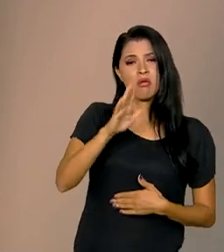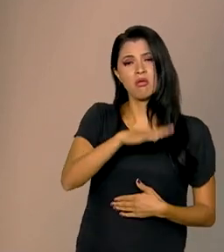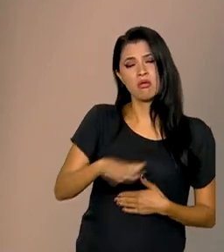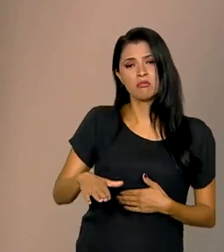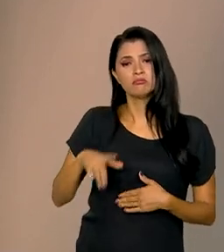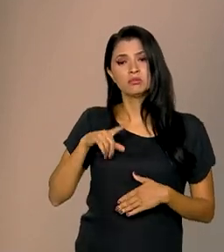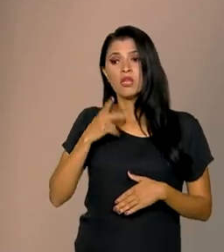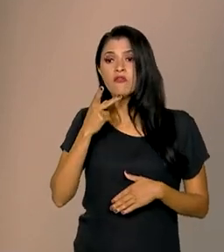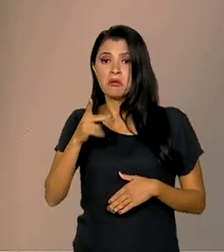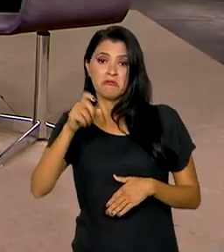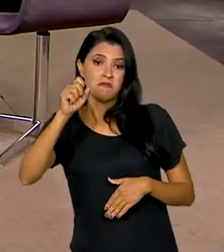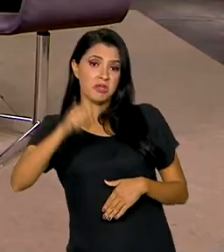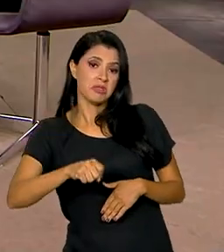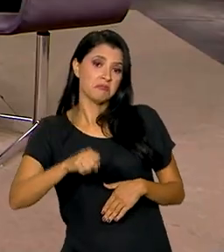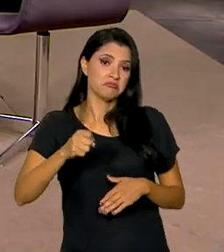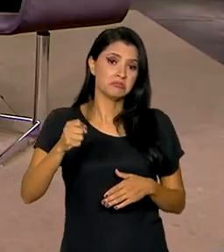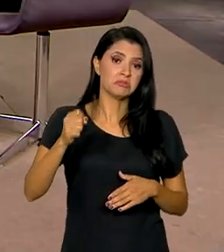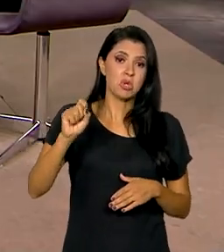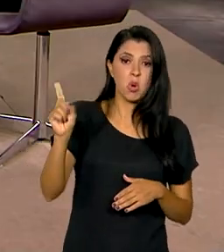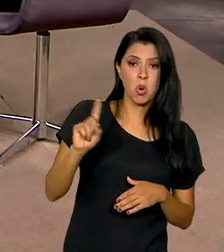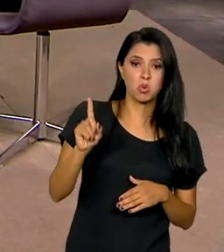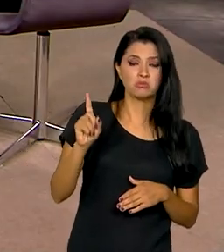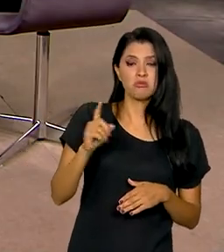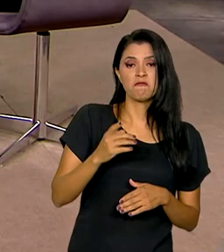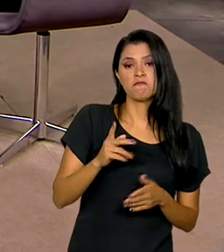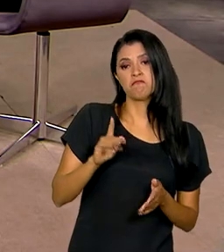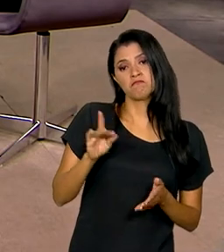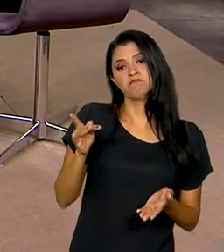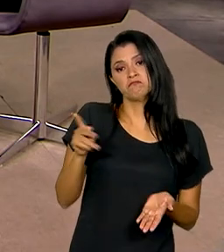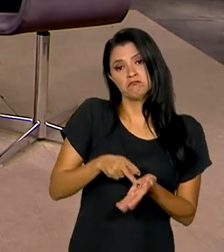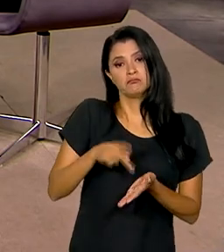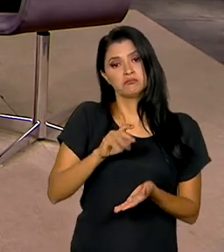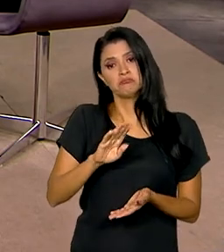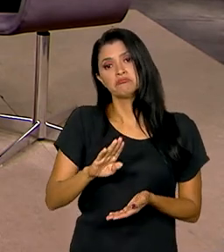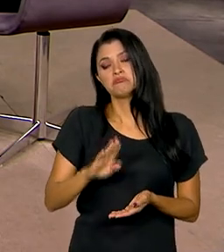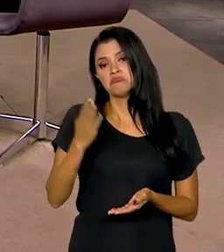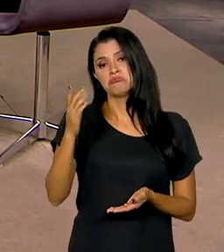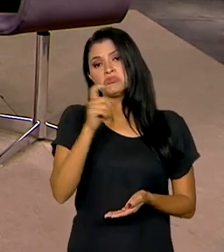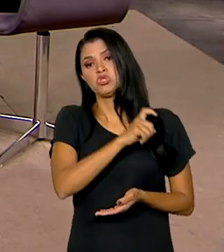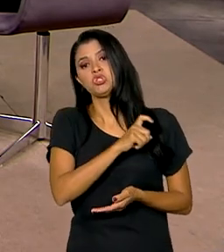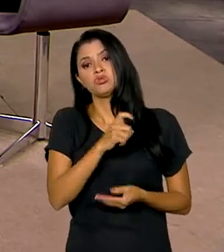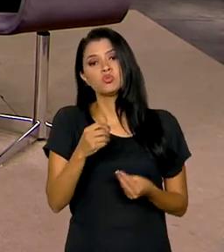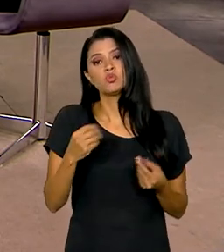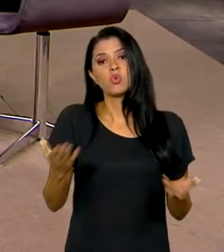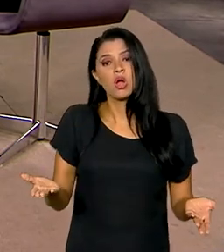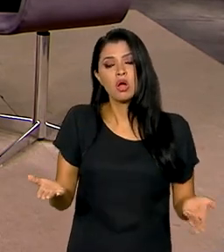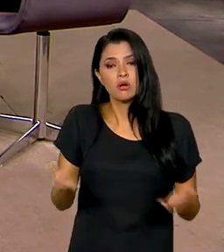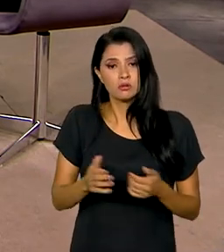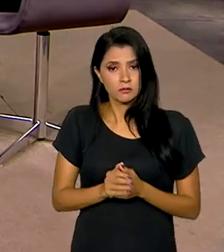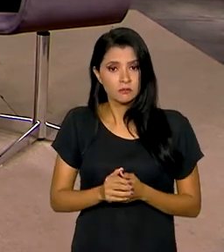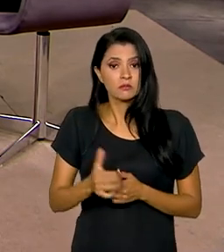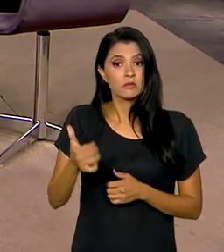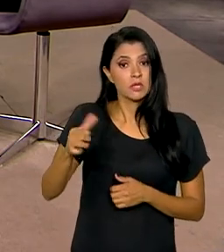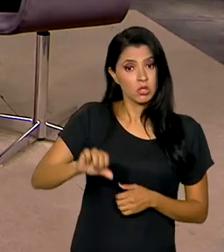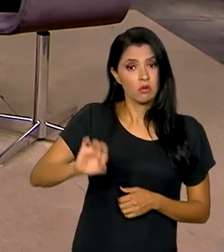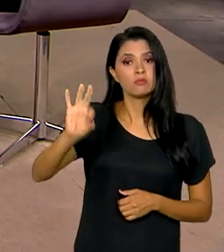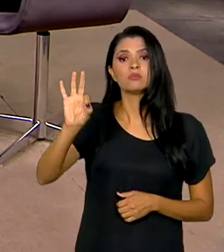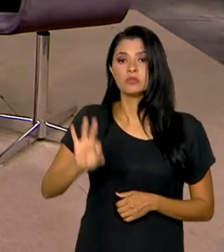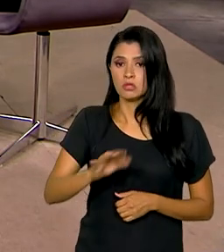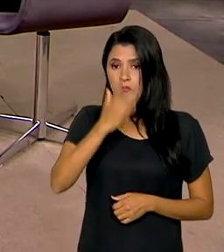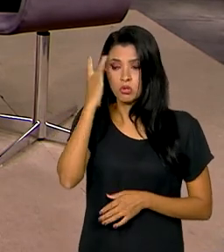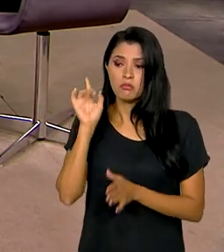alternativa de dizer se isso é verdade ou se é mentira. Verdadeiro ou falso. E 19% dos